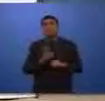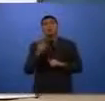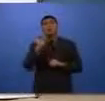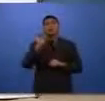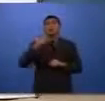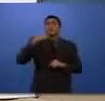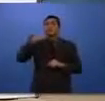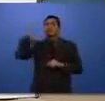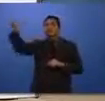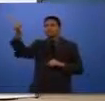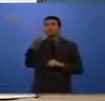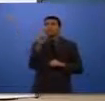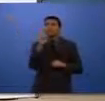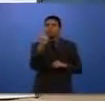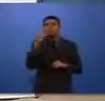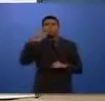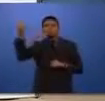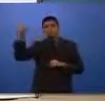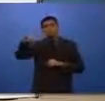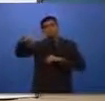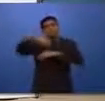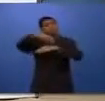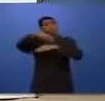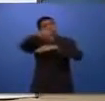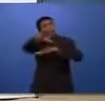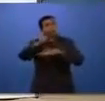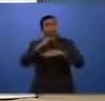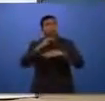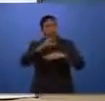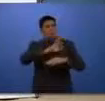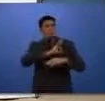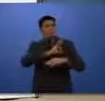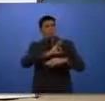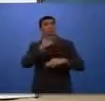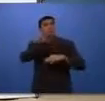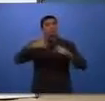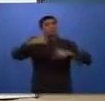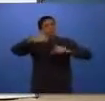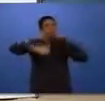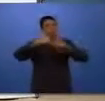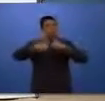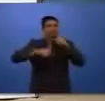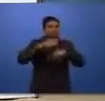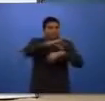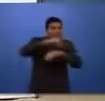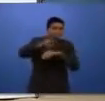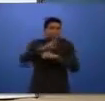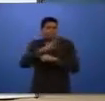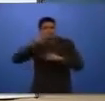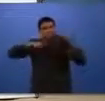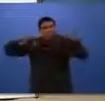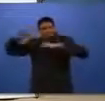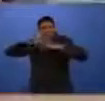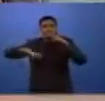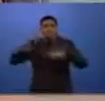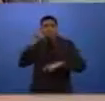não precisa dizer, é só fazer a sua denúncia com tranquilidade, aquela denúncia vai ser levada à polícia e a polícia vai tentar dar uma